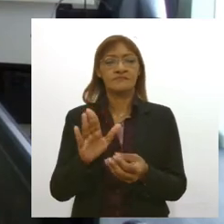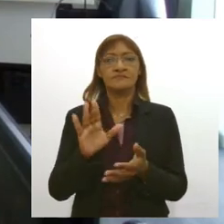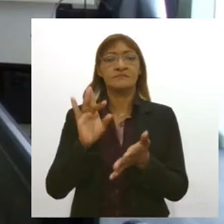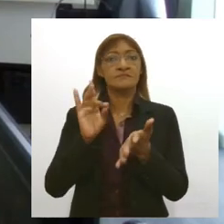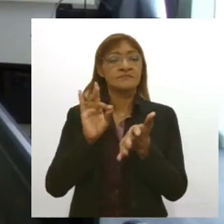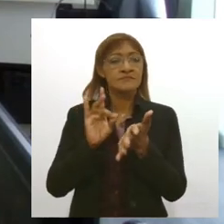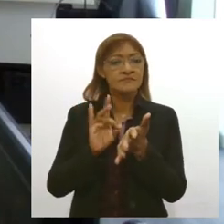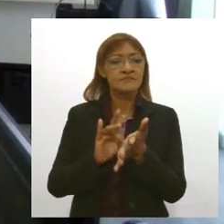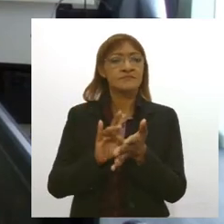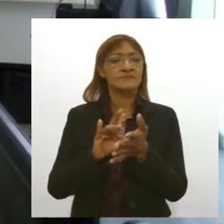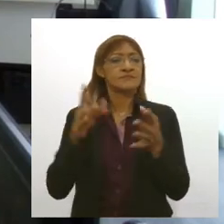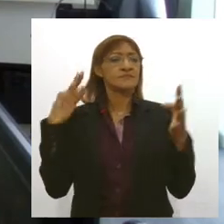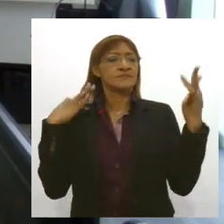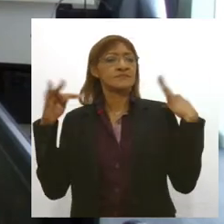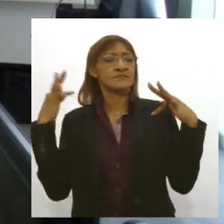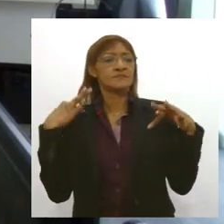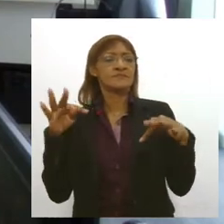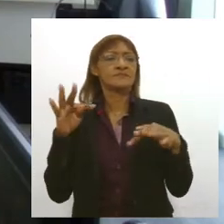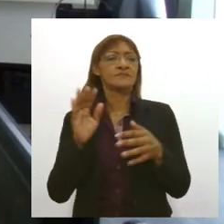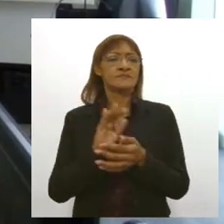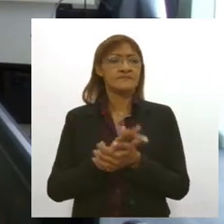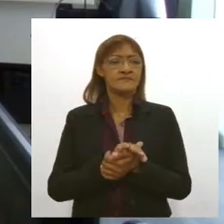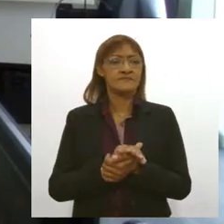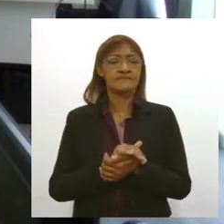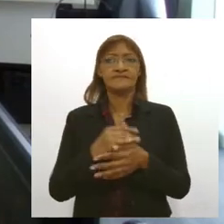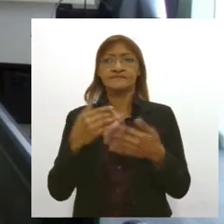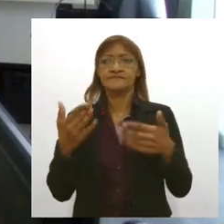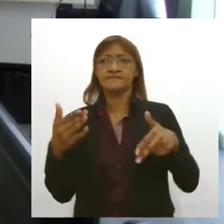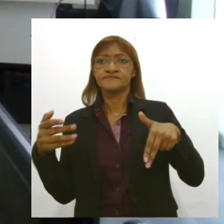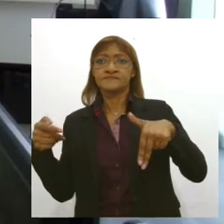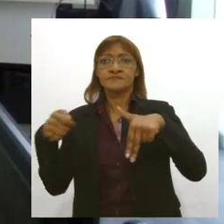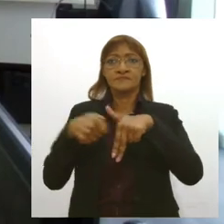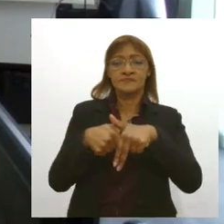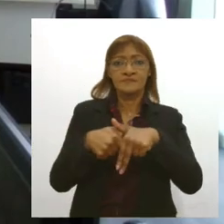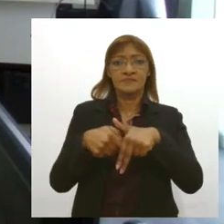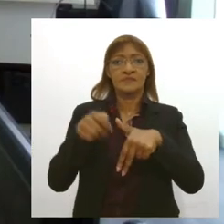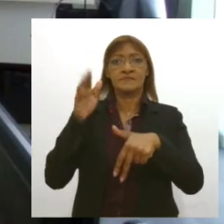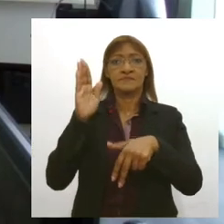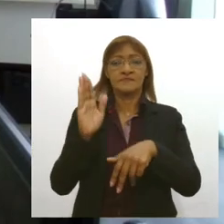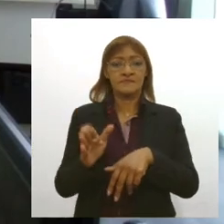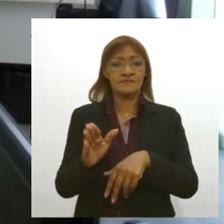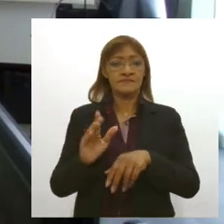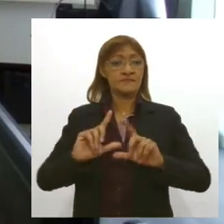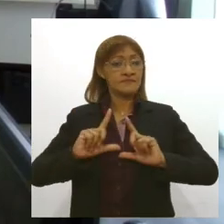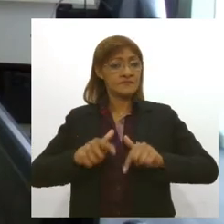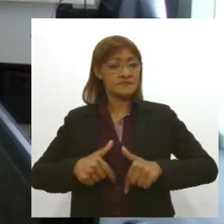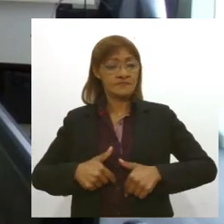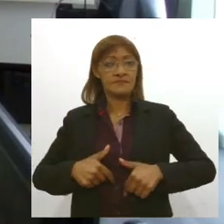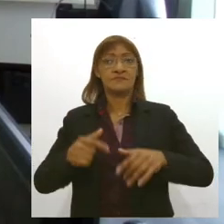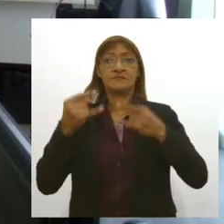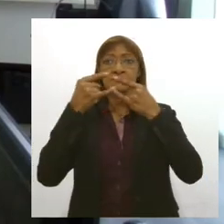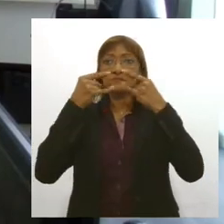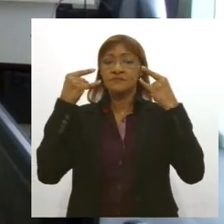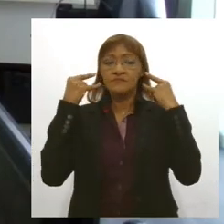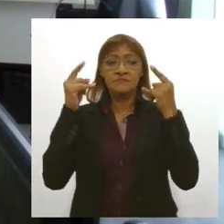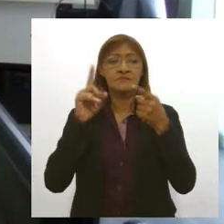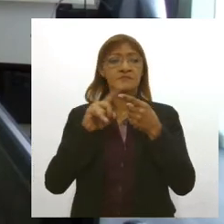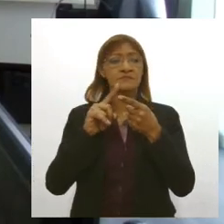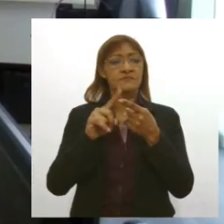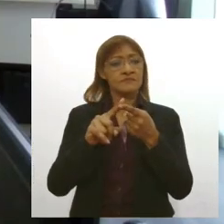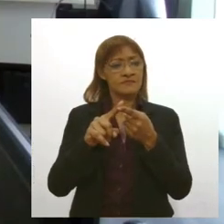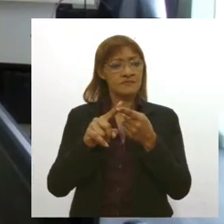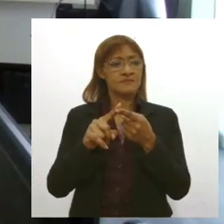restaurantes e aí o embaixador de Israel comentou que além da máscara eles também confiaram aí no